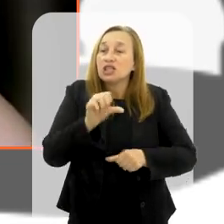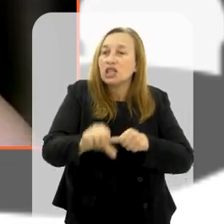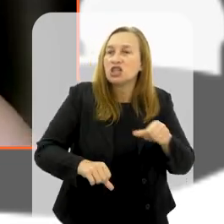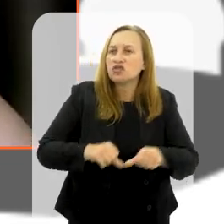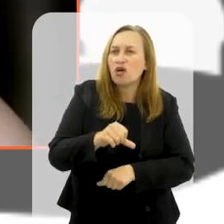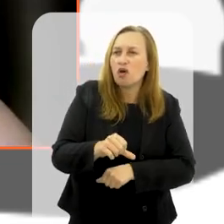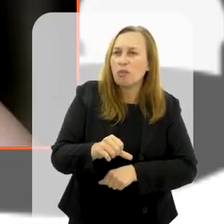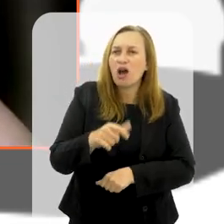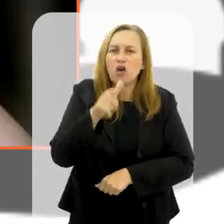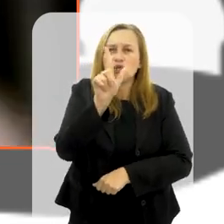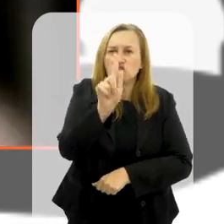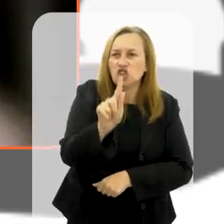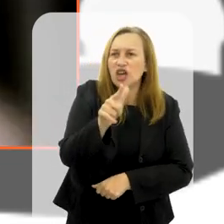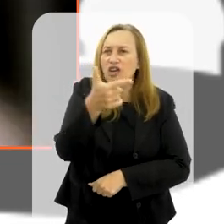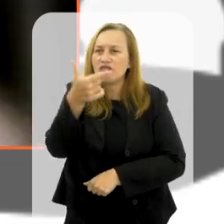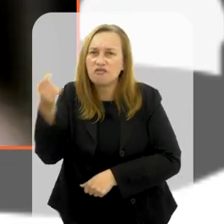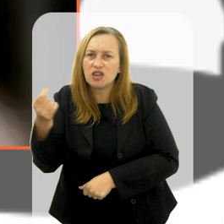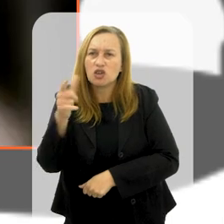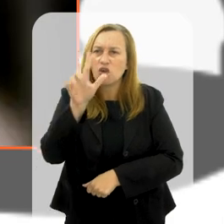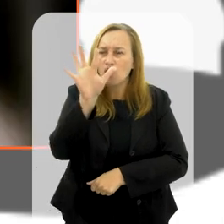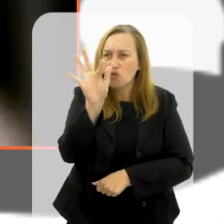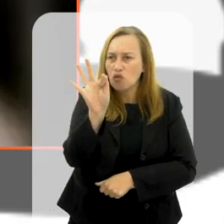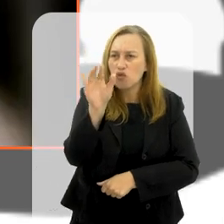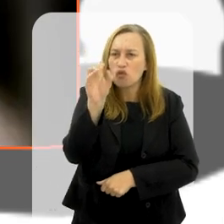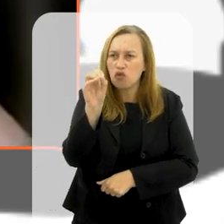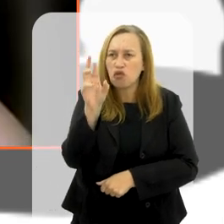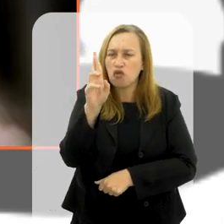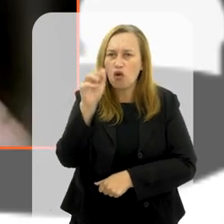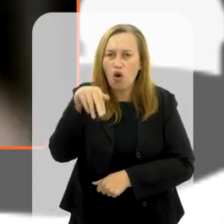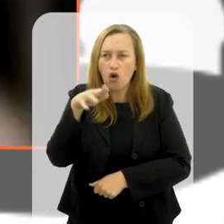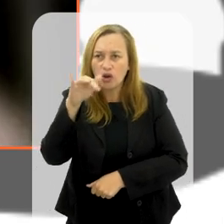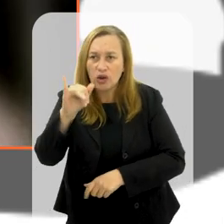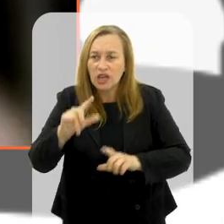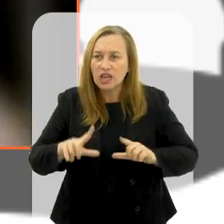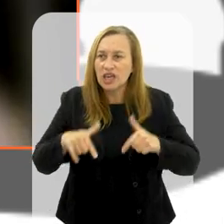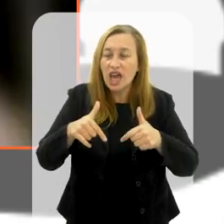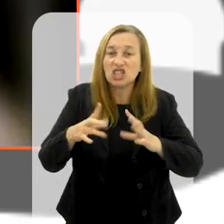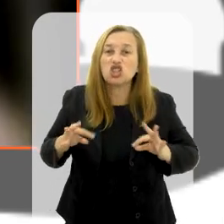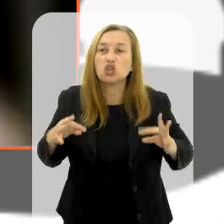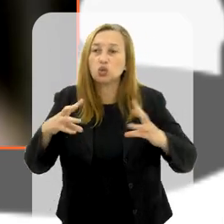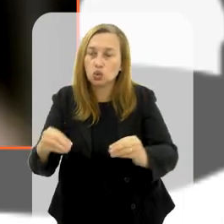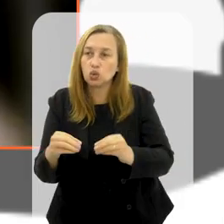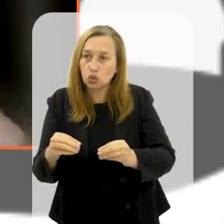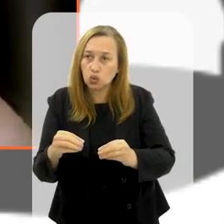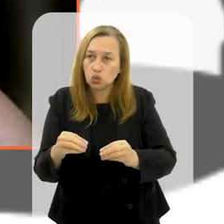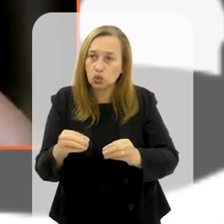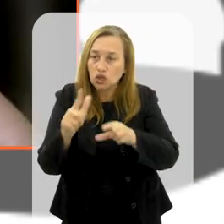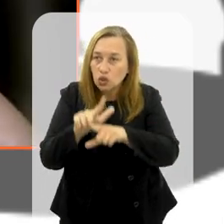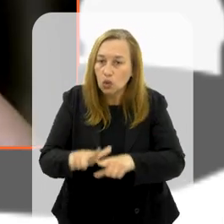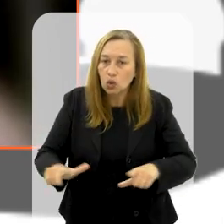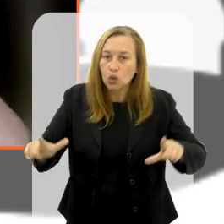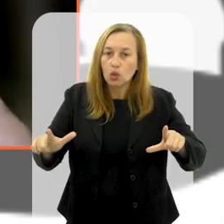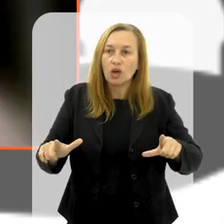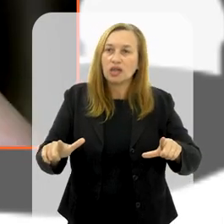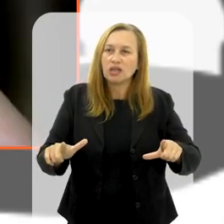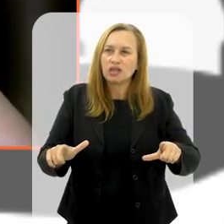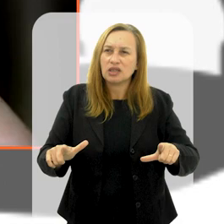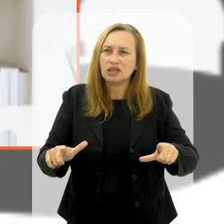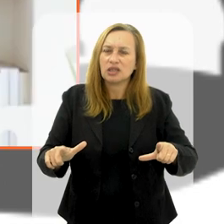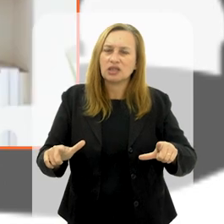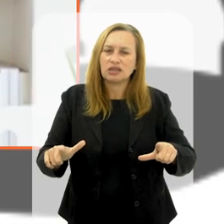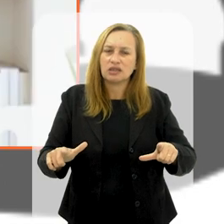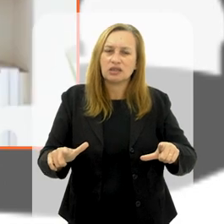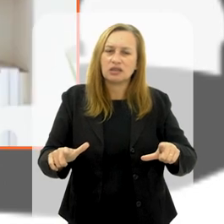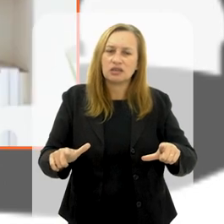transformar o G20 num fórum que realmente se delibere sobre tudo e esvazia as Nações Unidas.